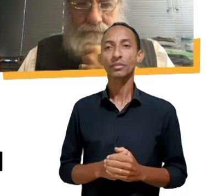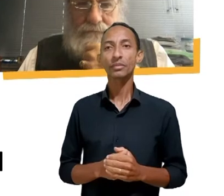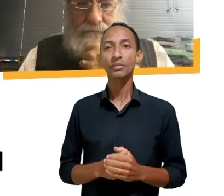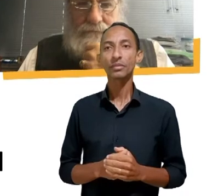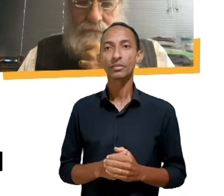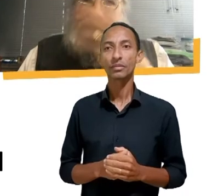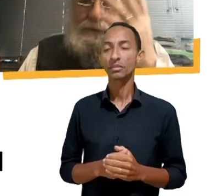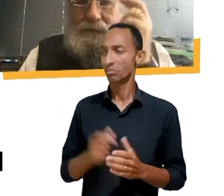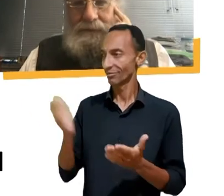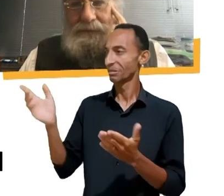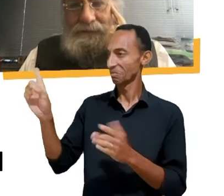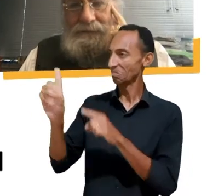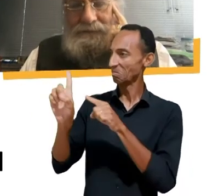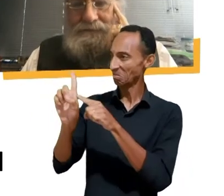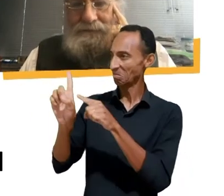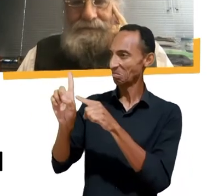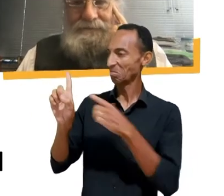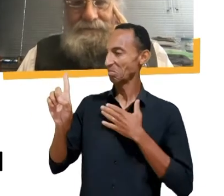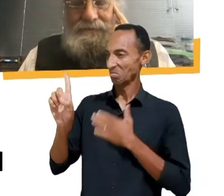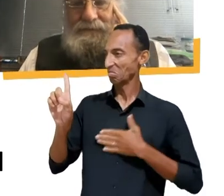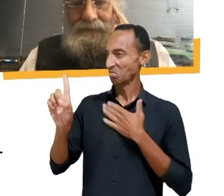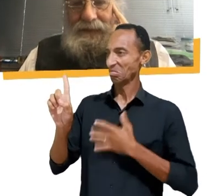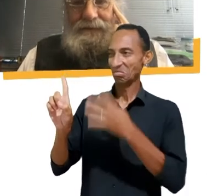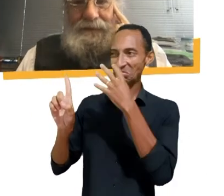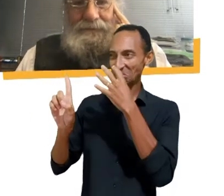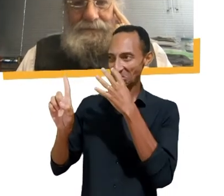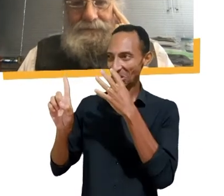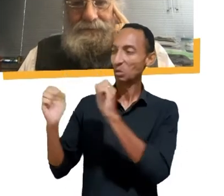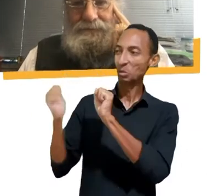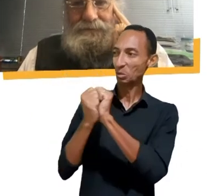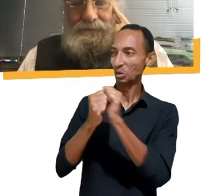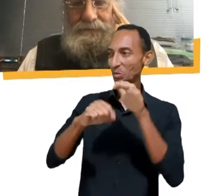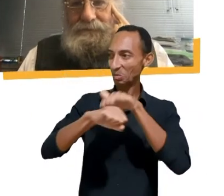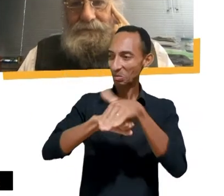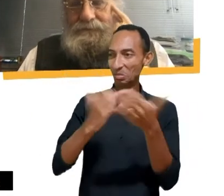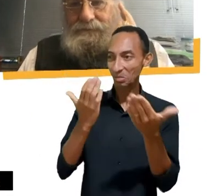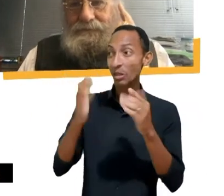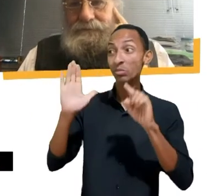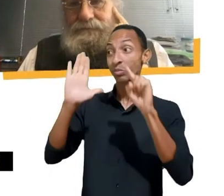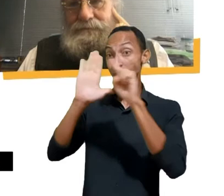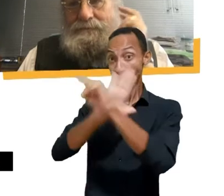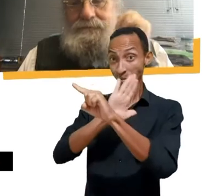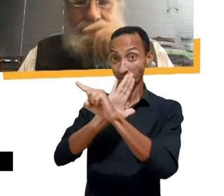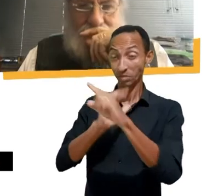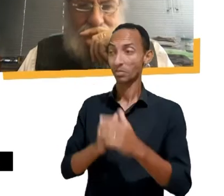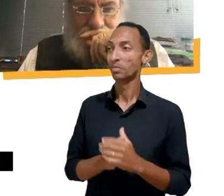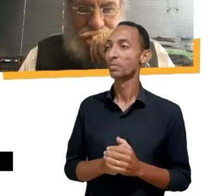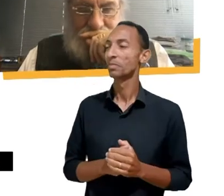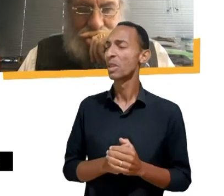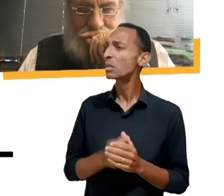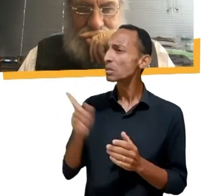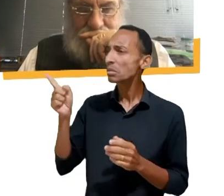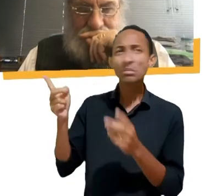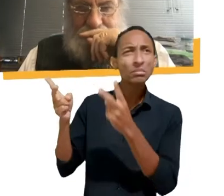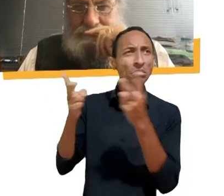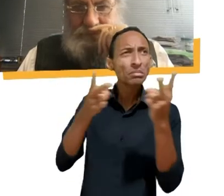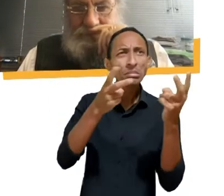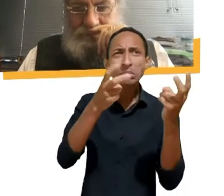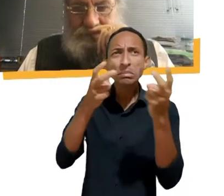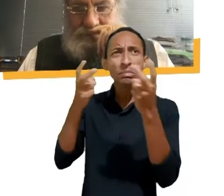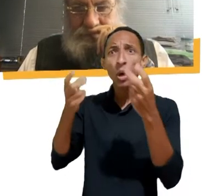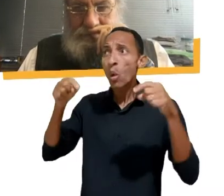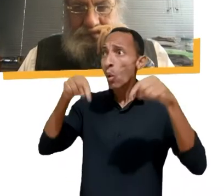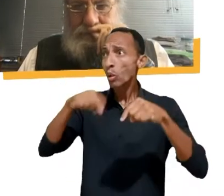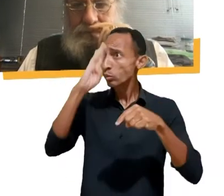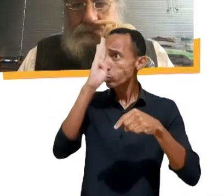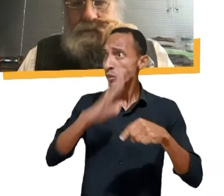conosco nesta noite, professor Demi. A minha pergunta é a seguinte, a seu ver, a governança da internet no Brasil ao